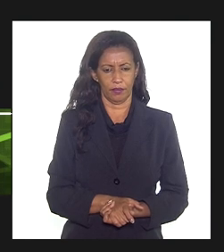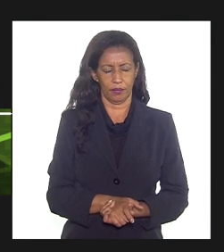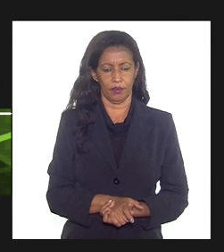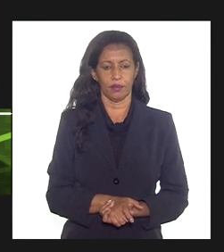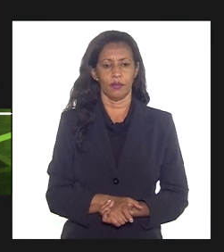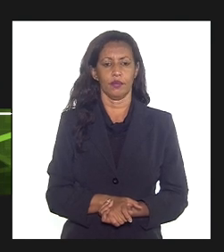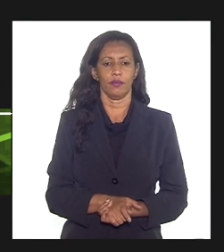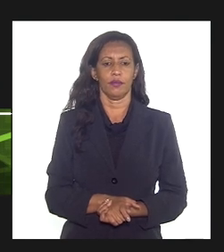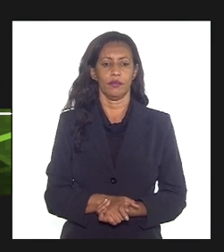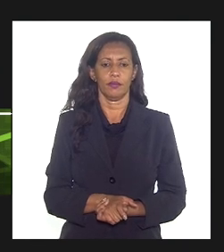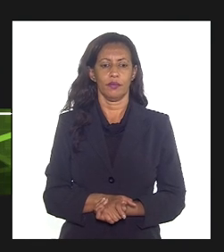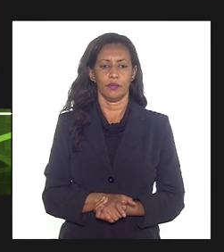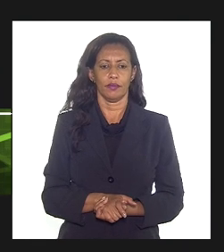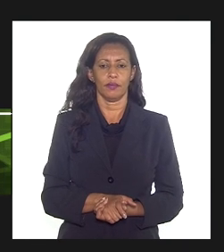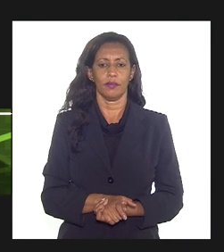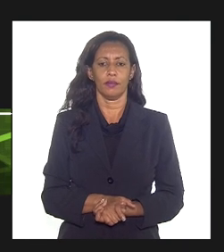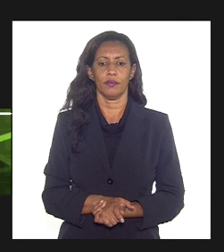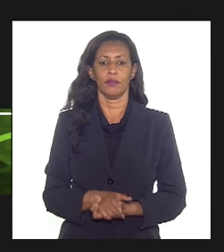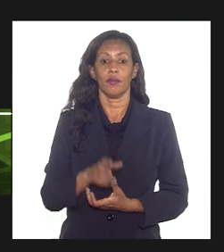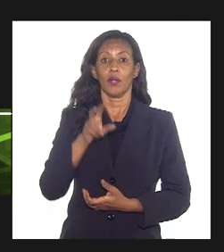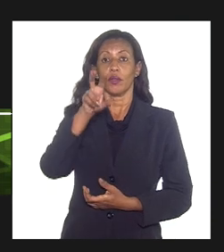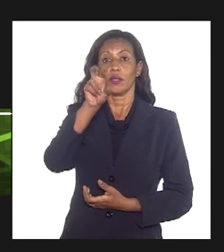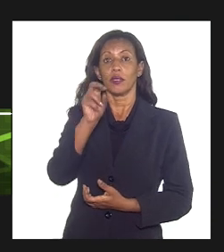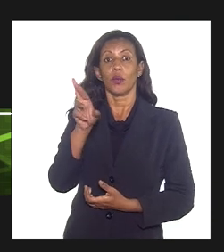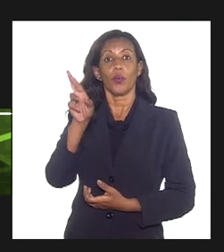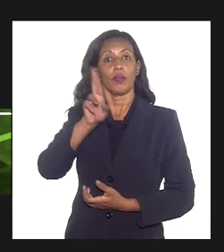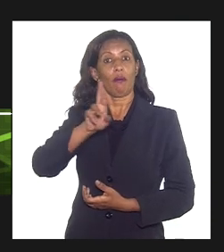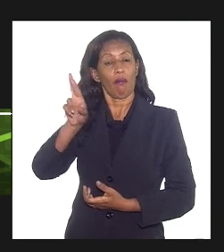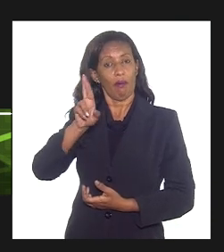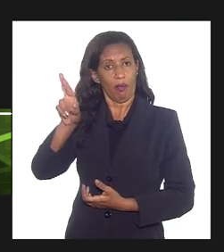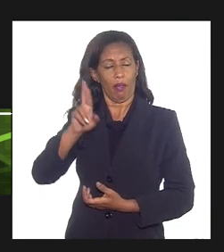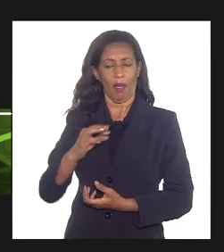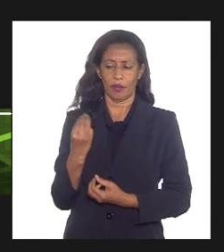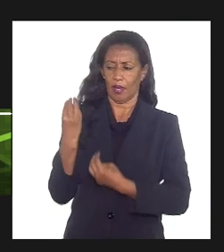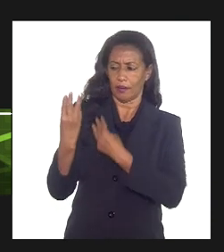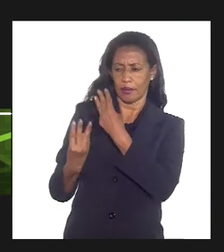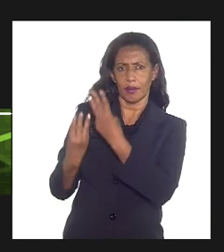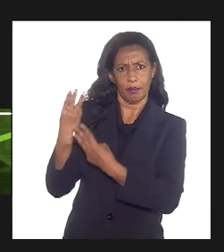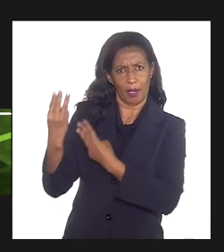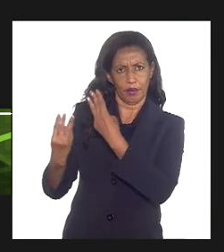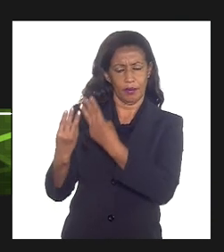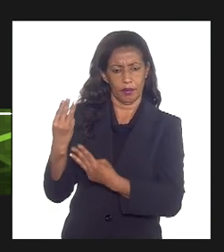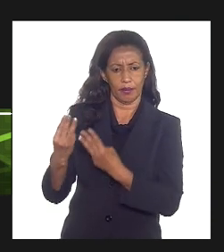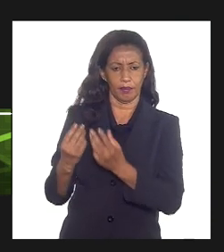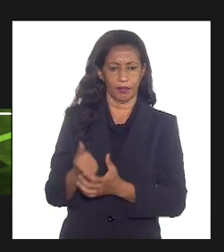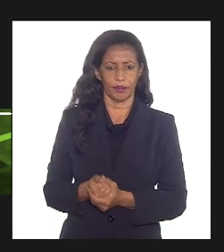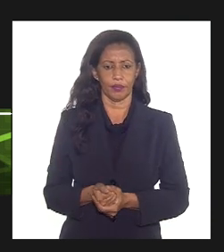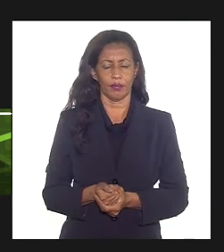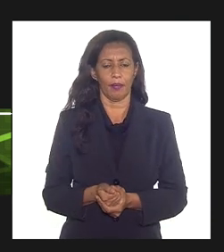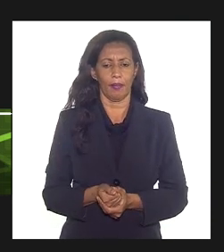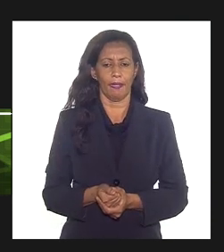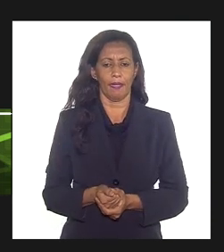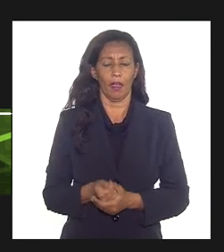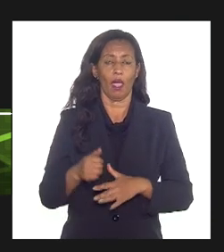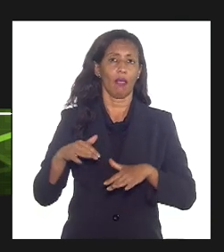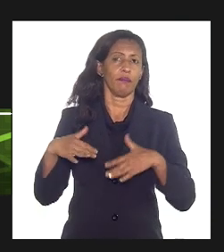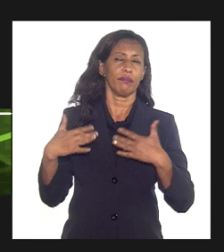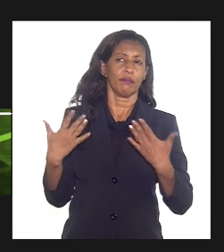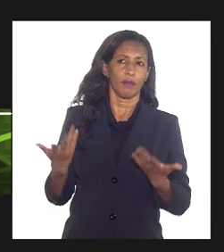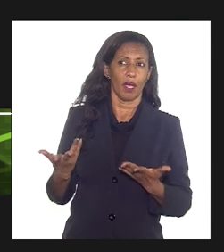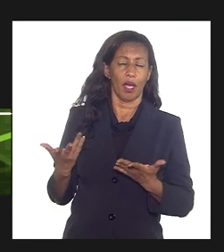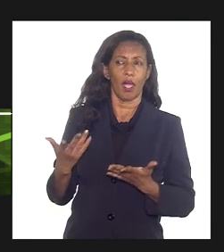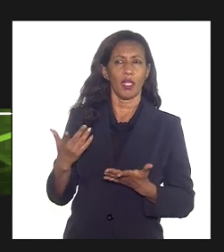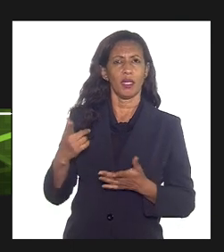Pronto. Então, teríamos 50 reais já convertidos, deduzidos a cada trimestre. Então, imaginando que, ainda no curso dos